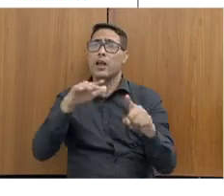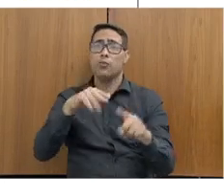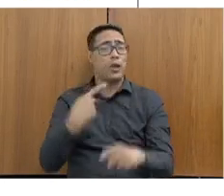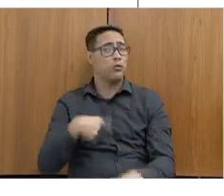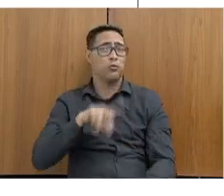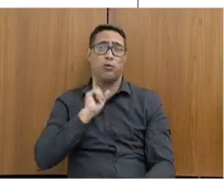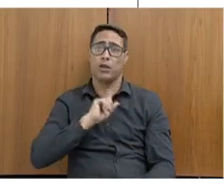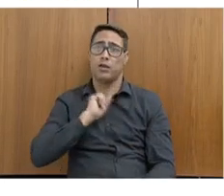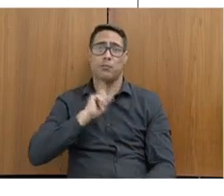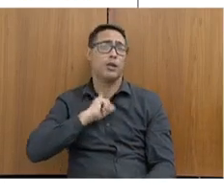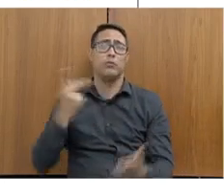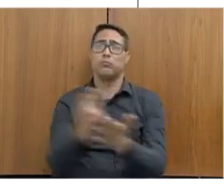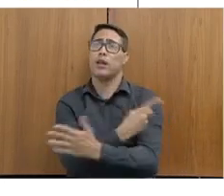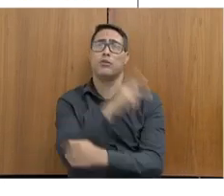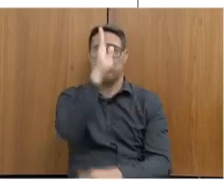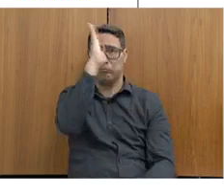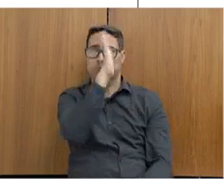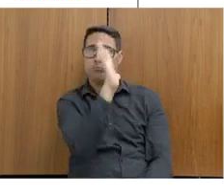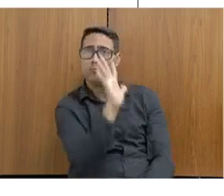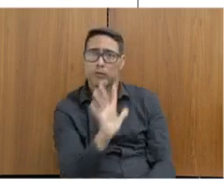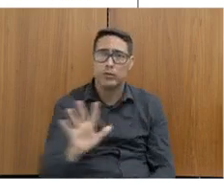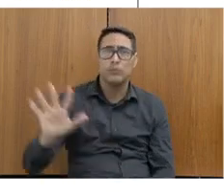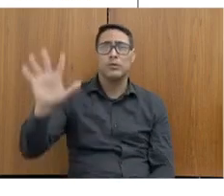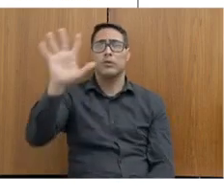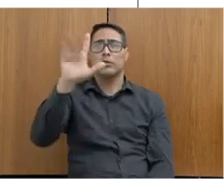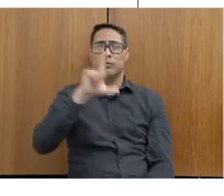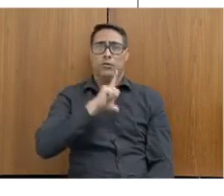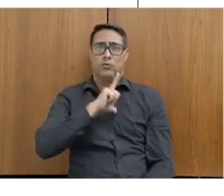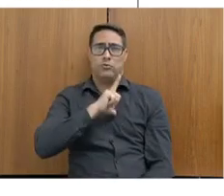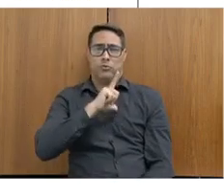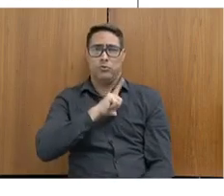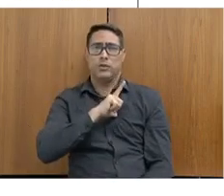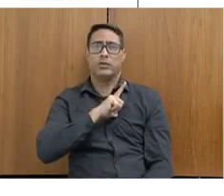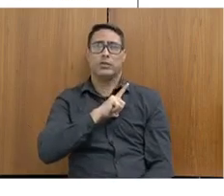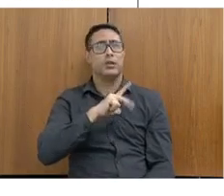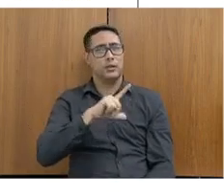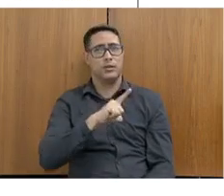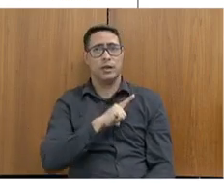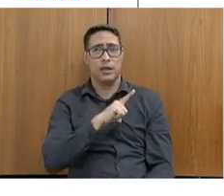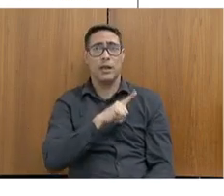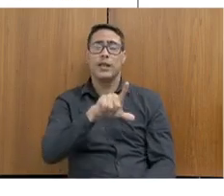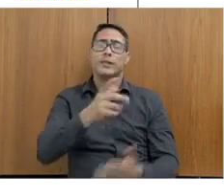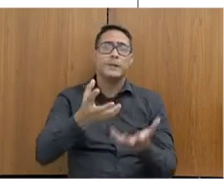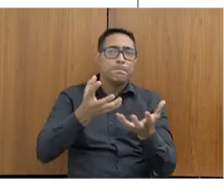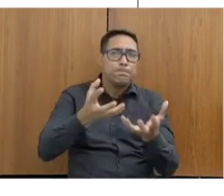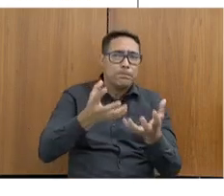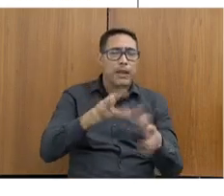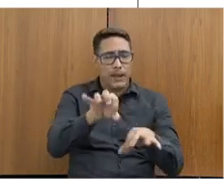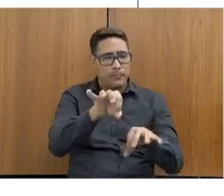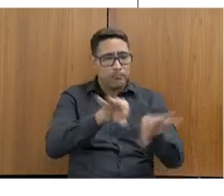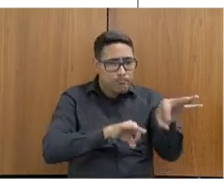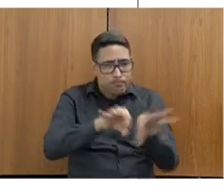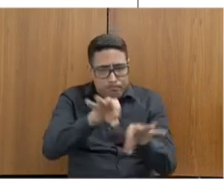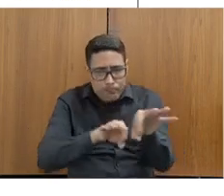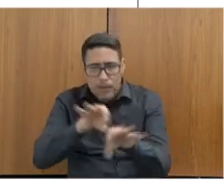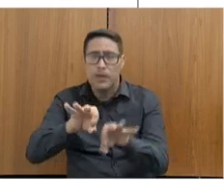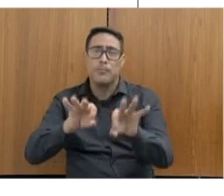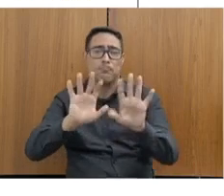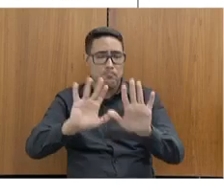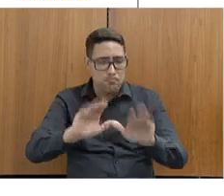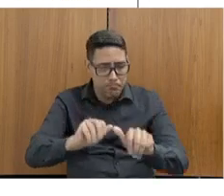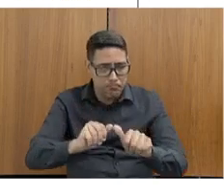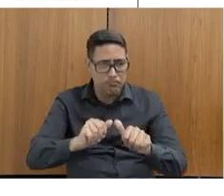Gerais, isso acontece no Brasil como um todo, existe um déficit de sistemas prisionais, a gente está tentando, na medida do possível, recompor